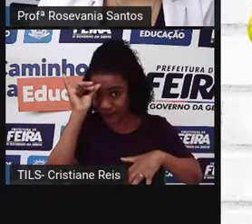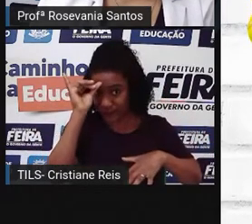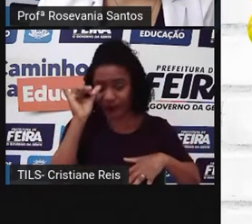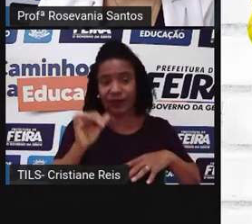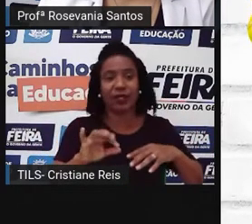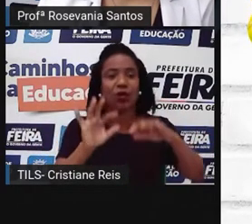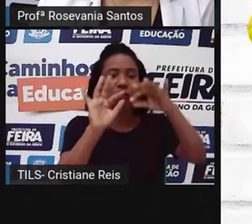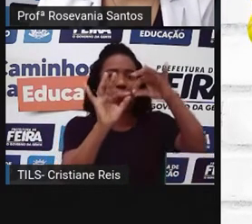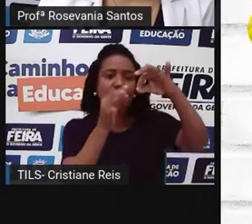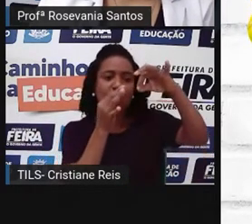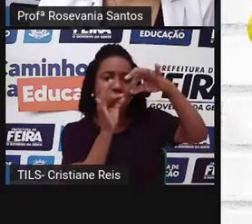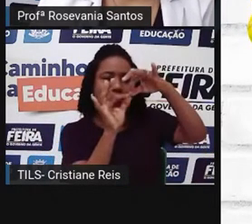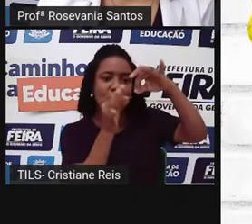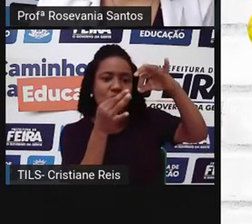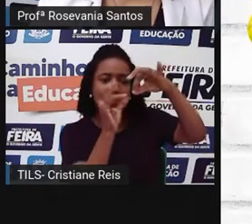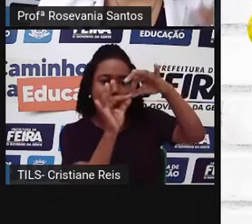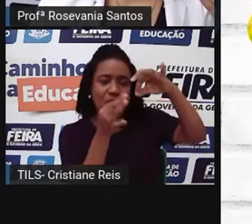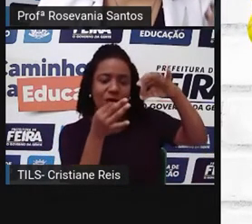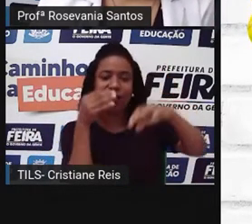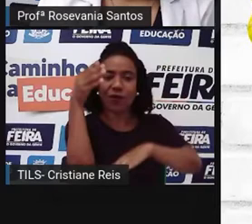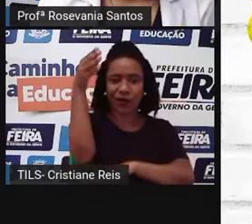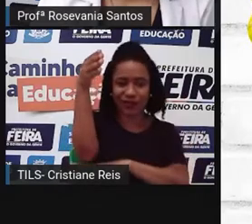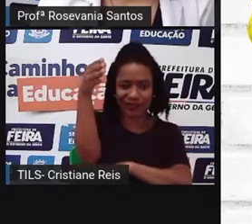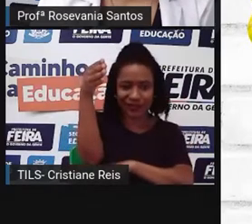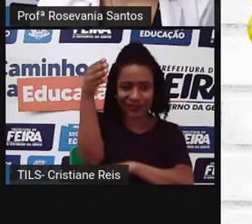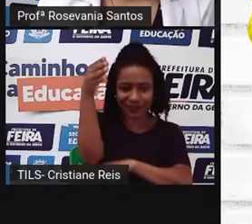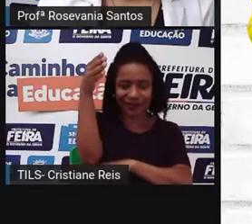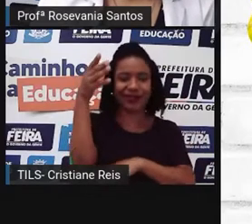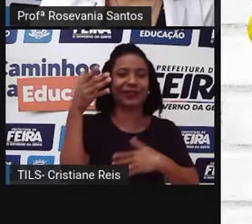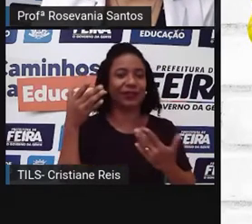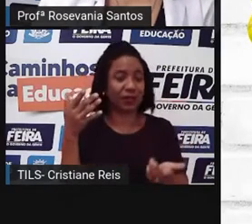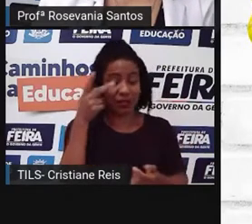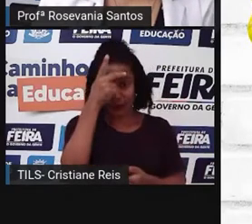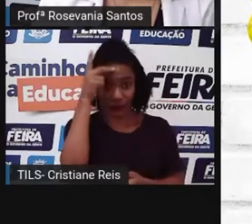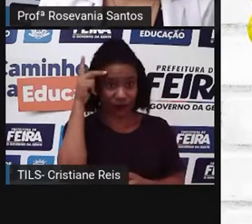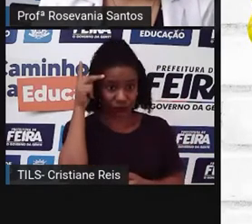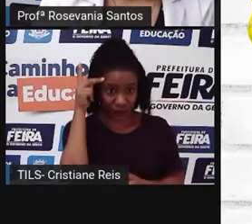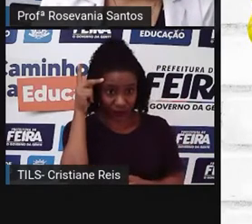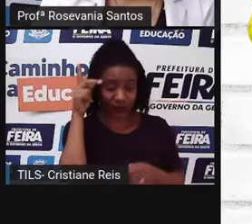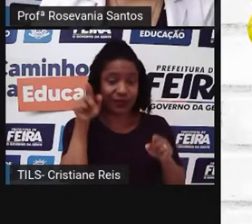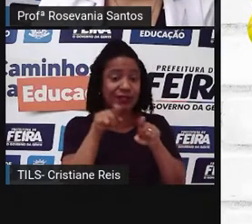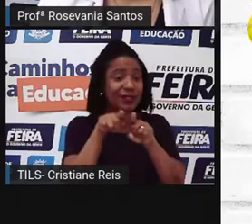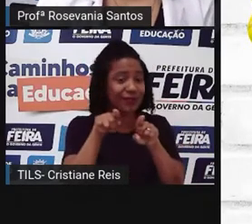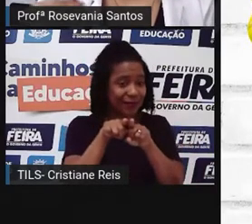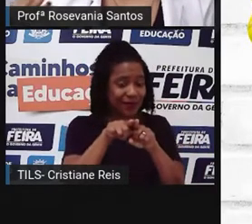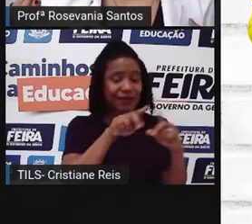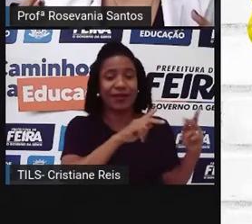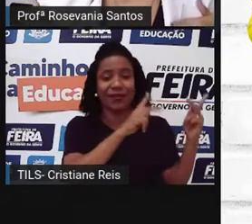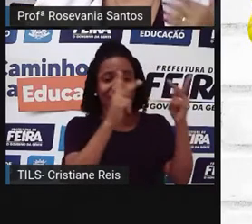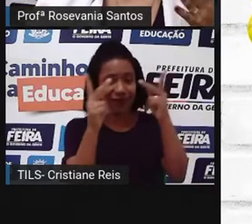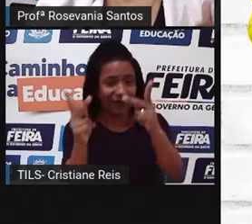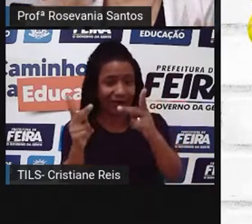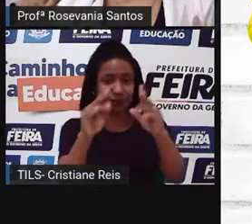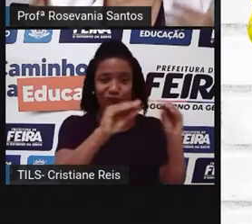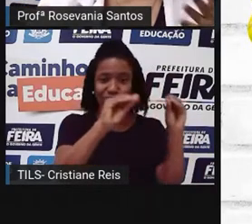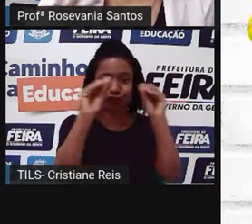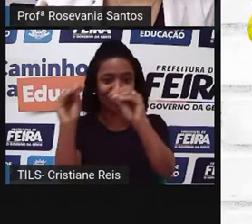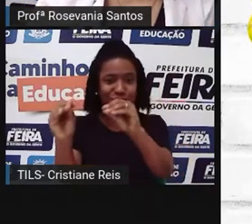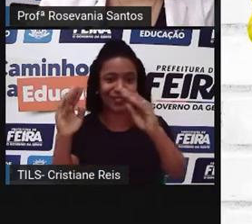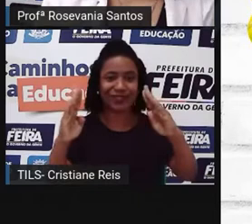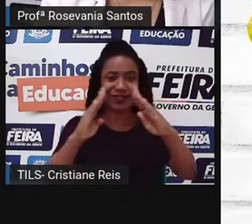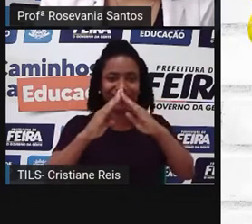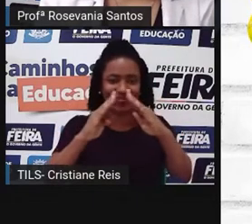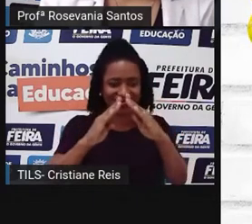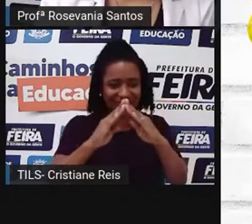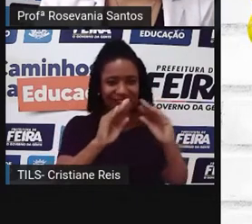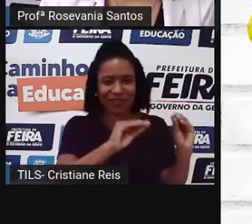os hotéis, fazendas. As pessoas também estão indo morar, né? Nesses espaços, por conta de toda a tribulação